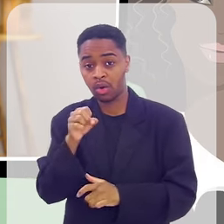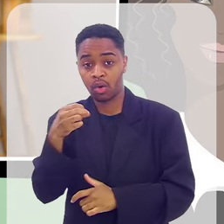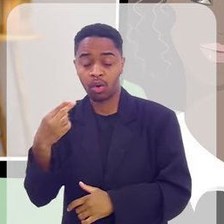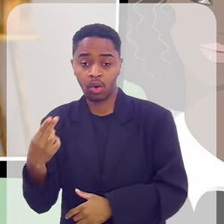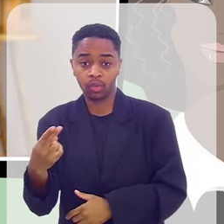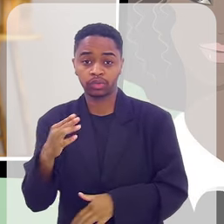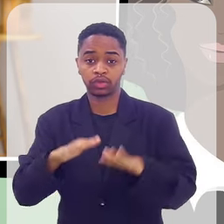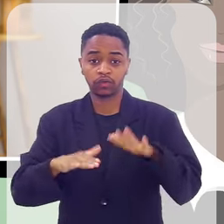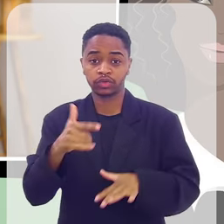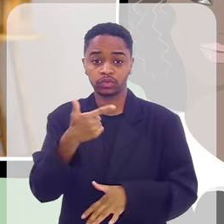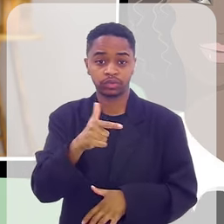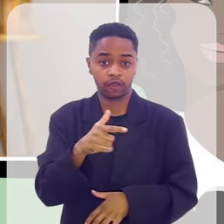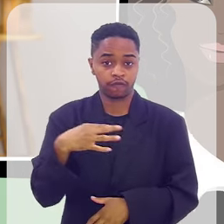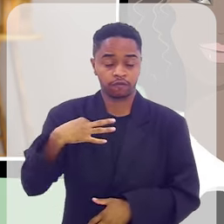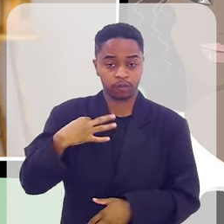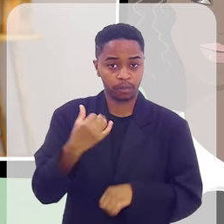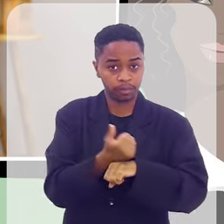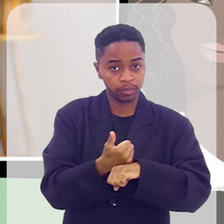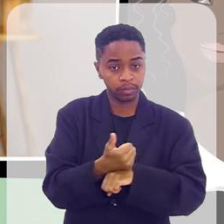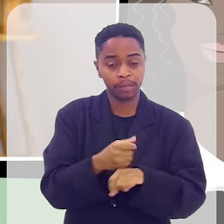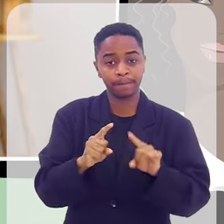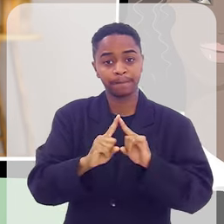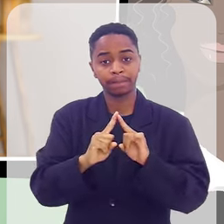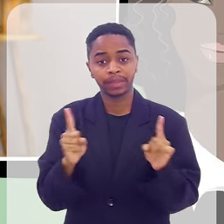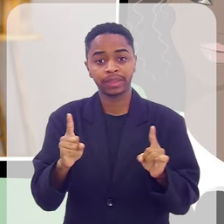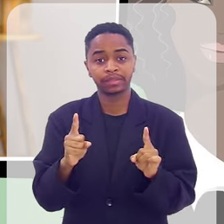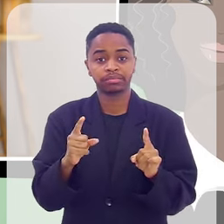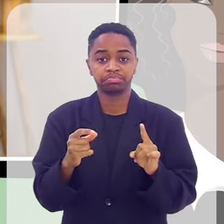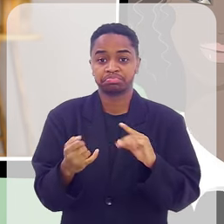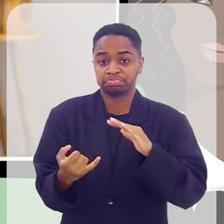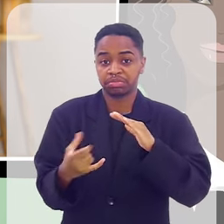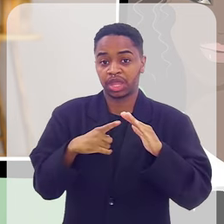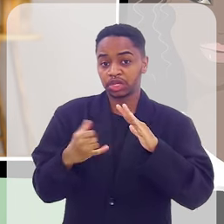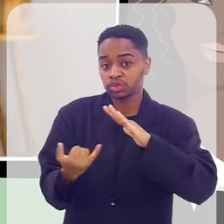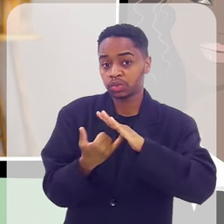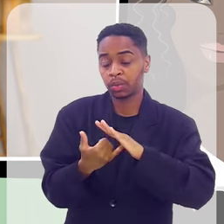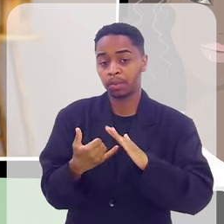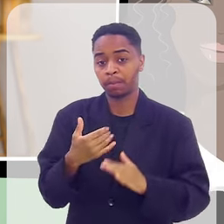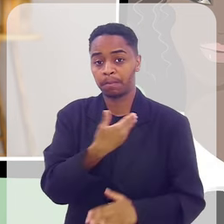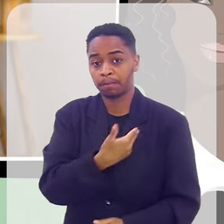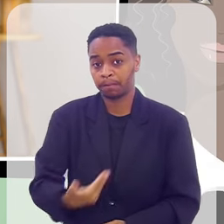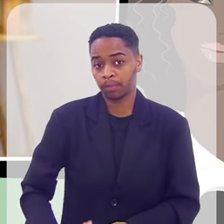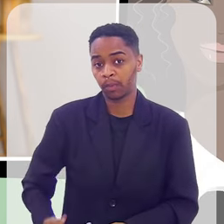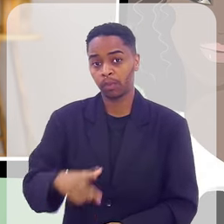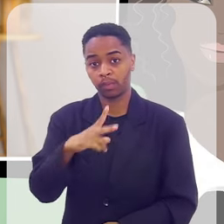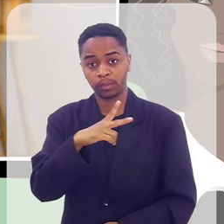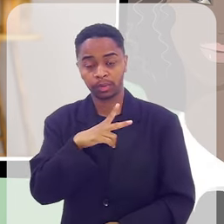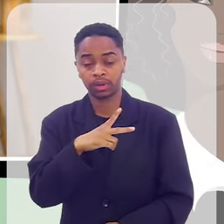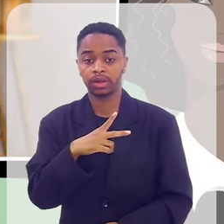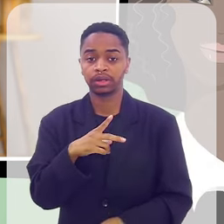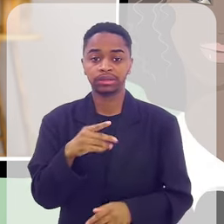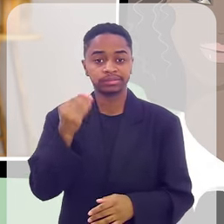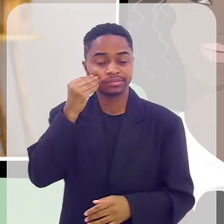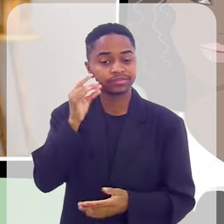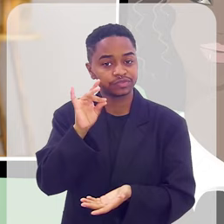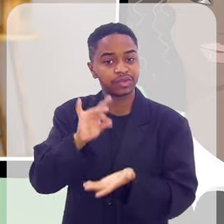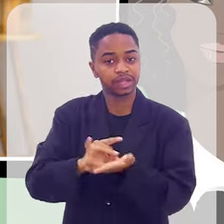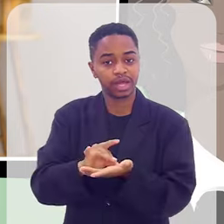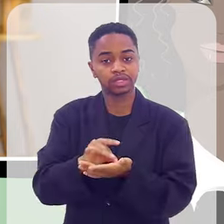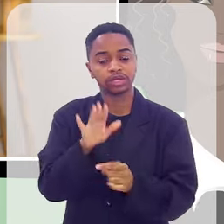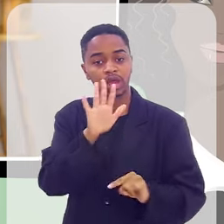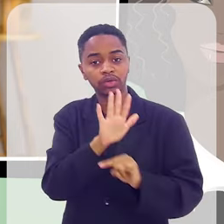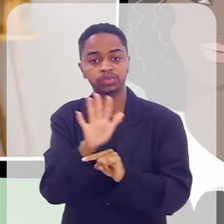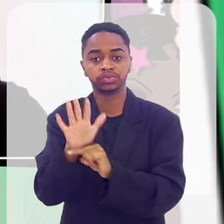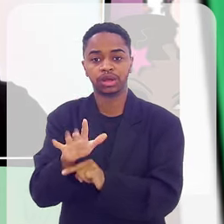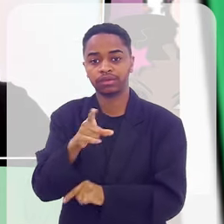talvez que não chegue um voluntário profissional, mas que chegue até entidades ou públicas ou privadas, que atendam as reais